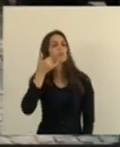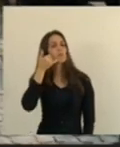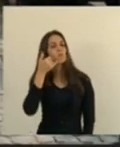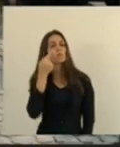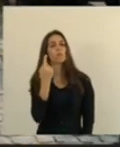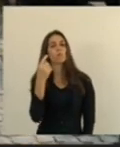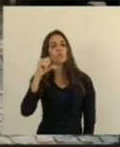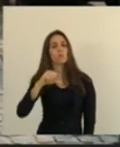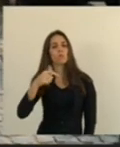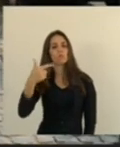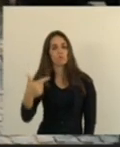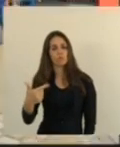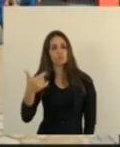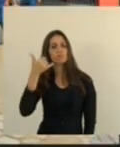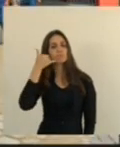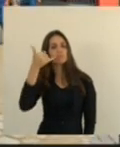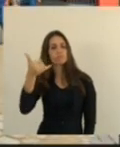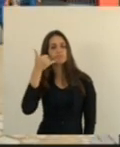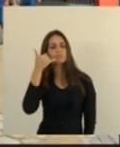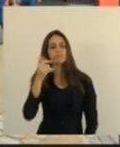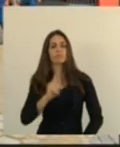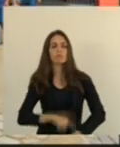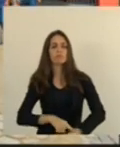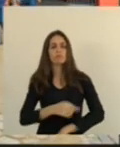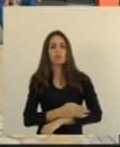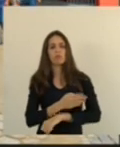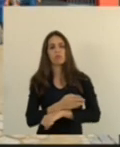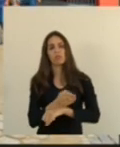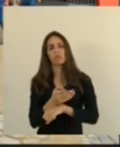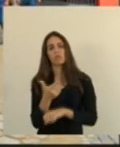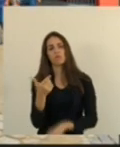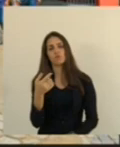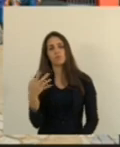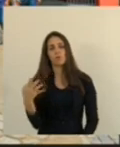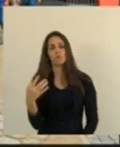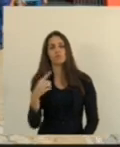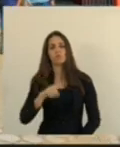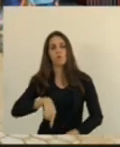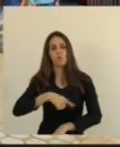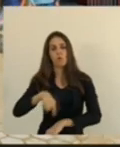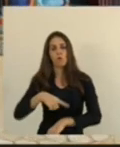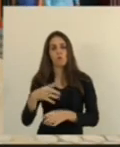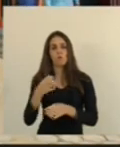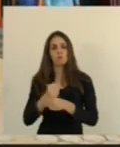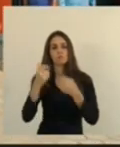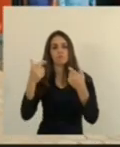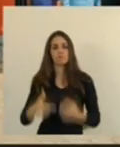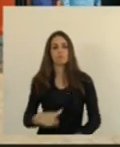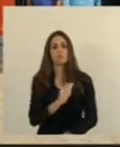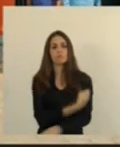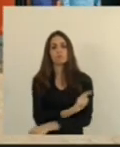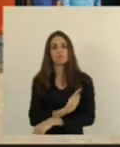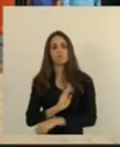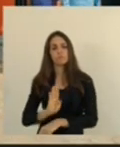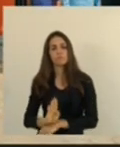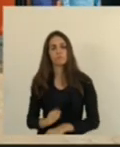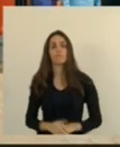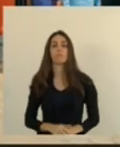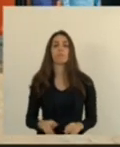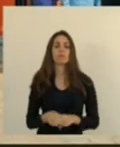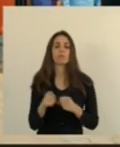atendimento 24 horas aos gabrielenses. Realizamos a assinatura